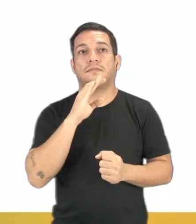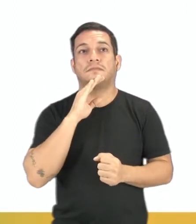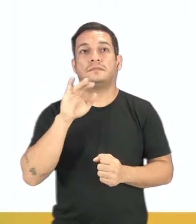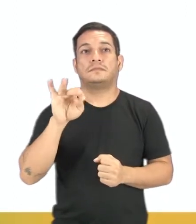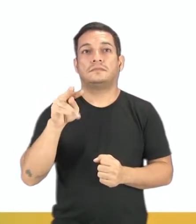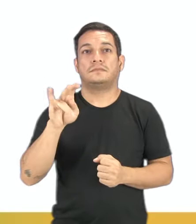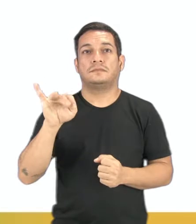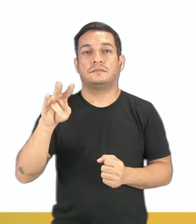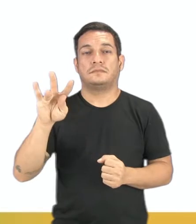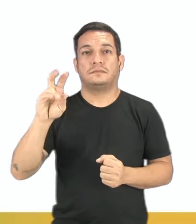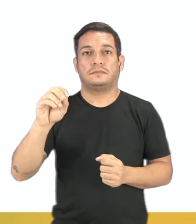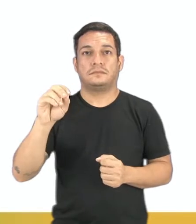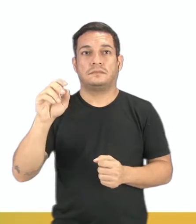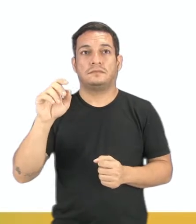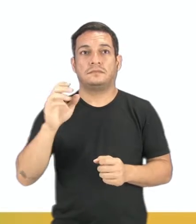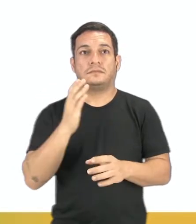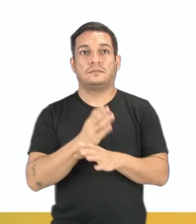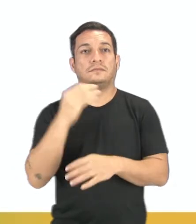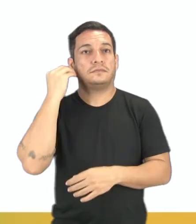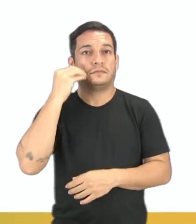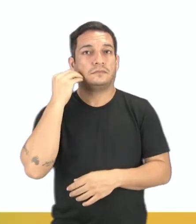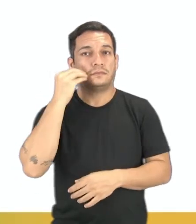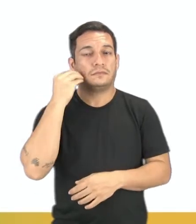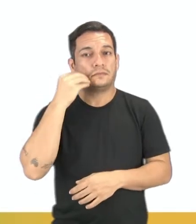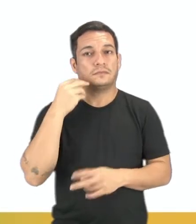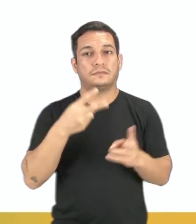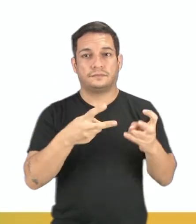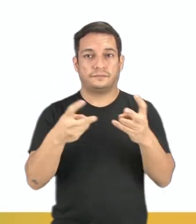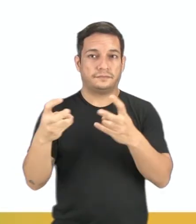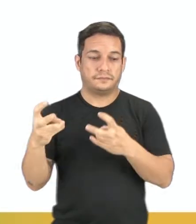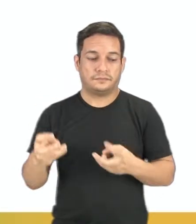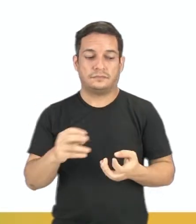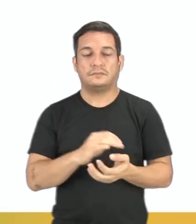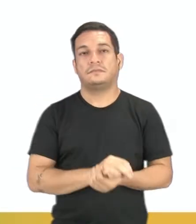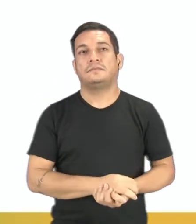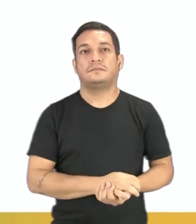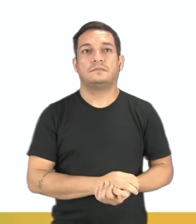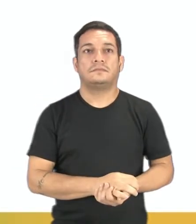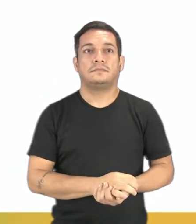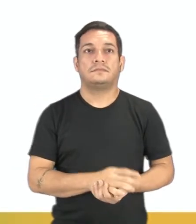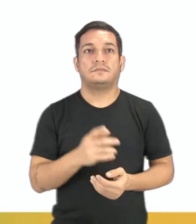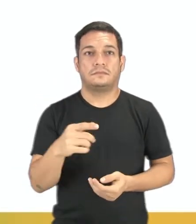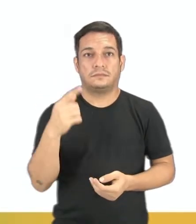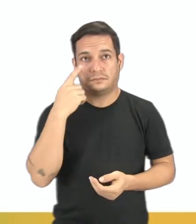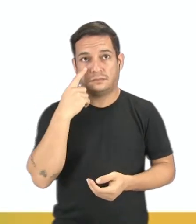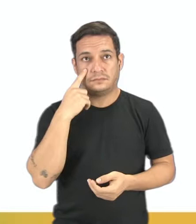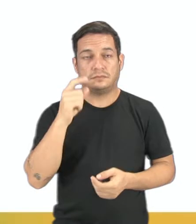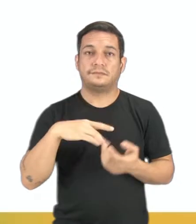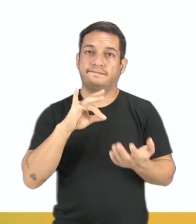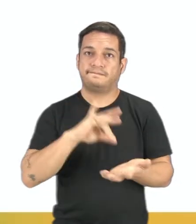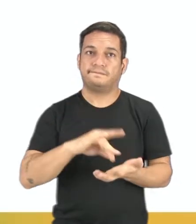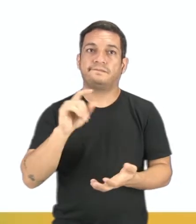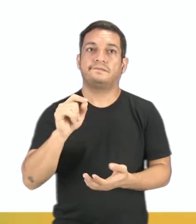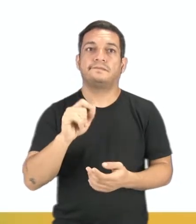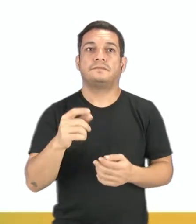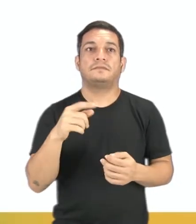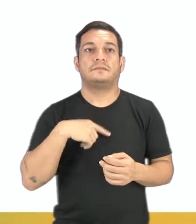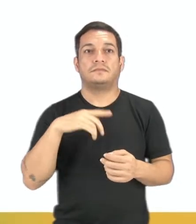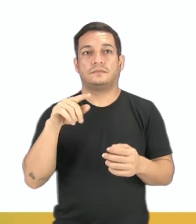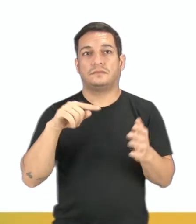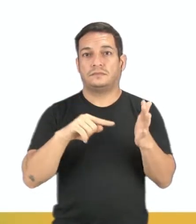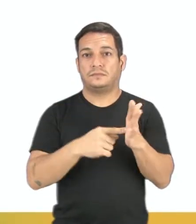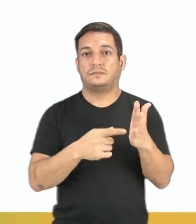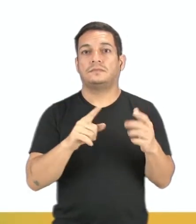conhecimento intuitivo decorrente da experiência e observação. E aí nós adotamos como verdade as noções de